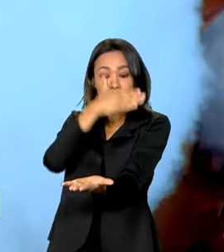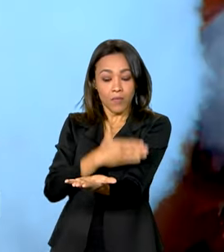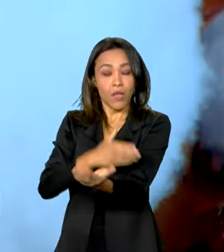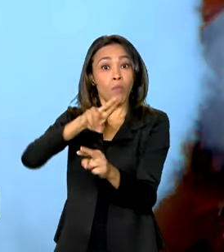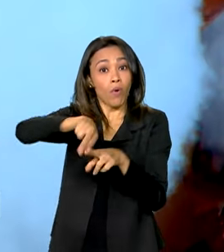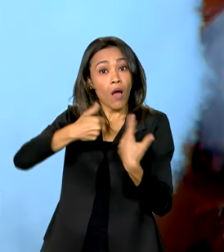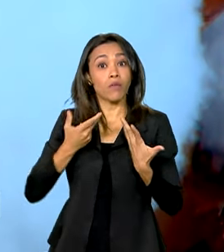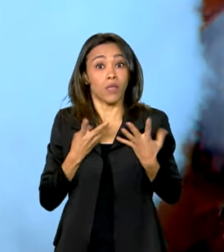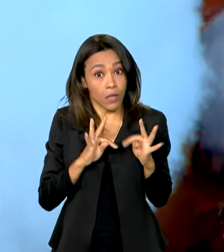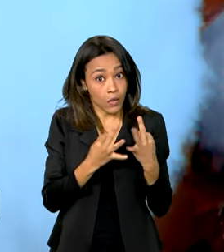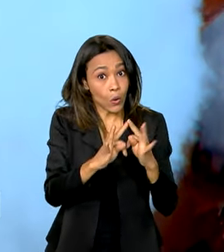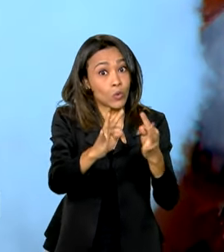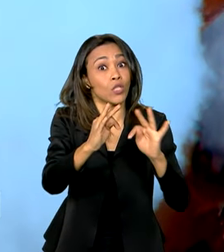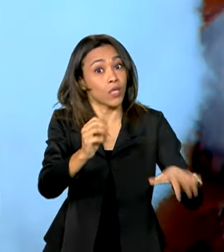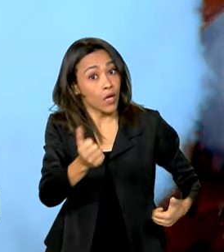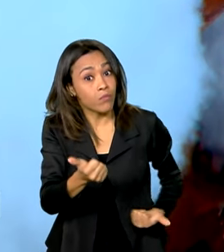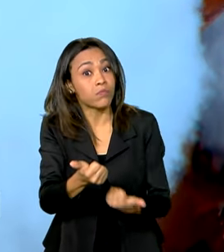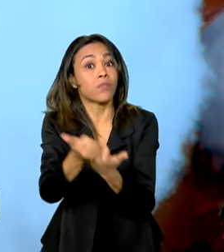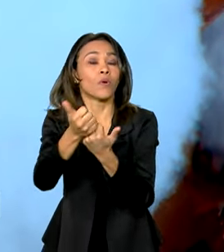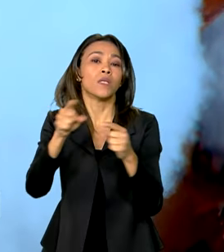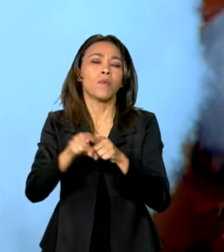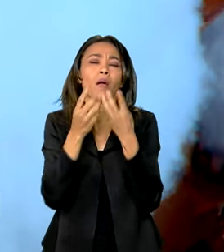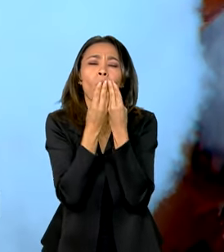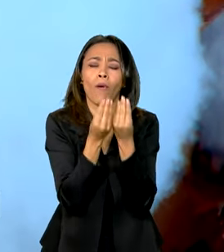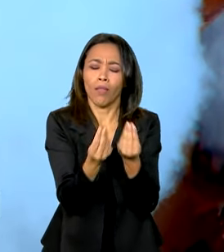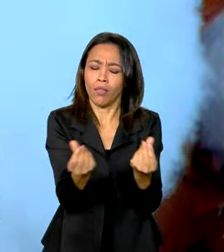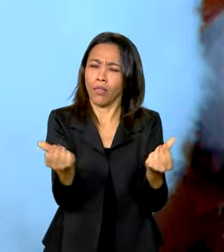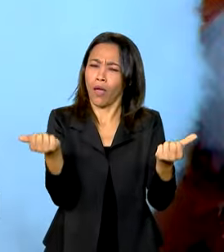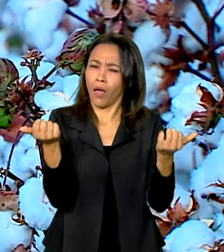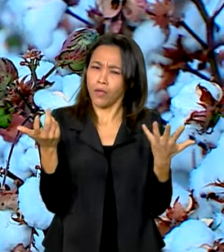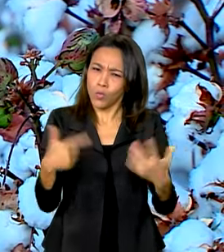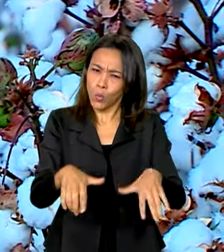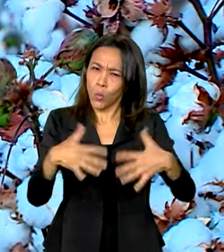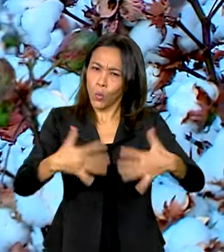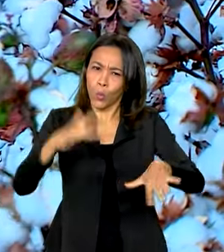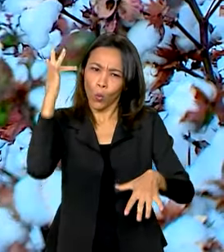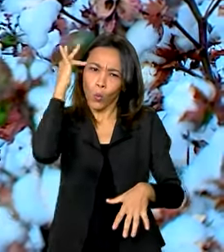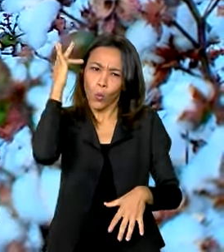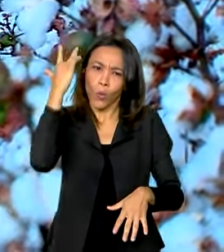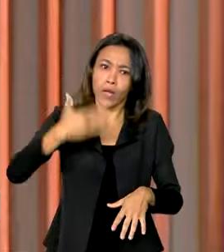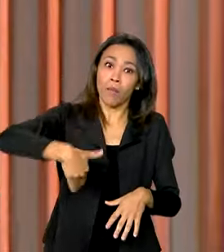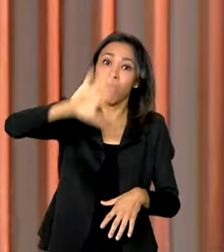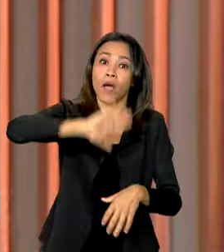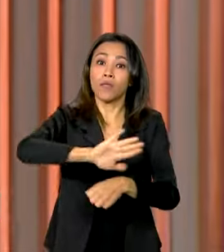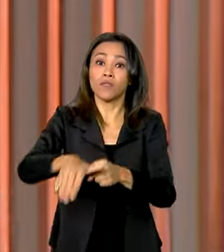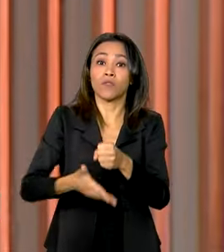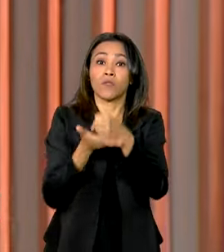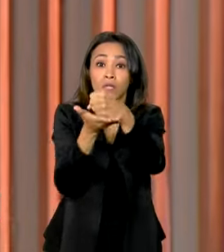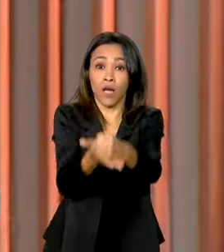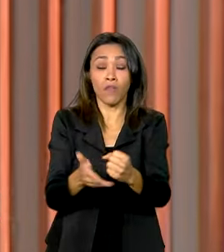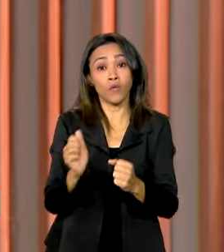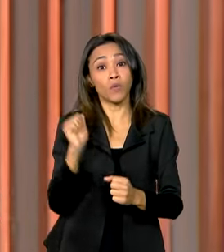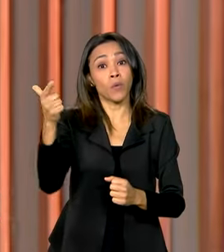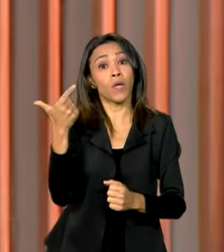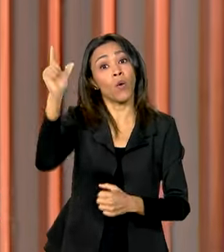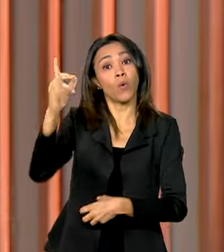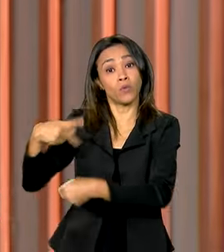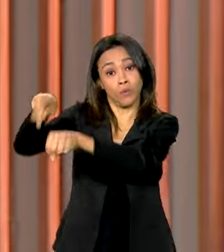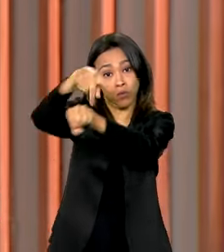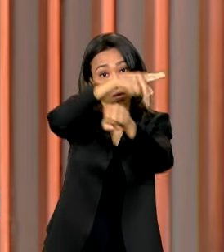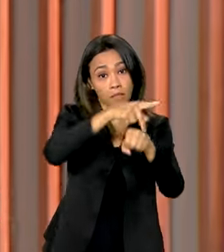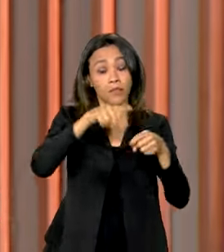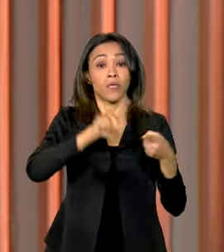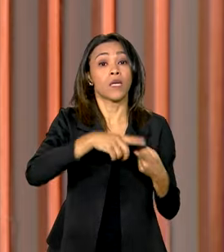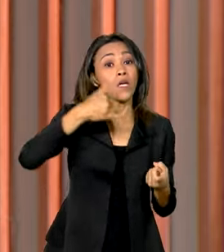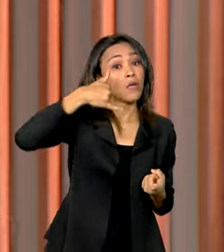tecnológicos e pela qualidade do produto brasileiro, que é mais sustentável que o dos concorrentes. Ao lado da soja, da carne